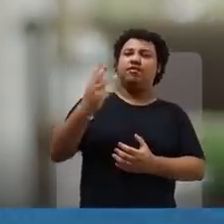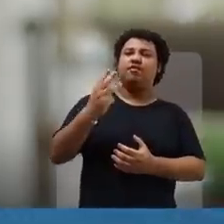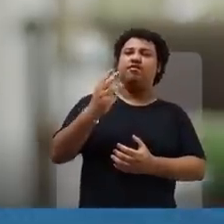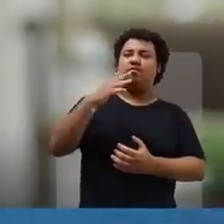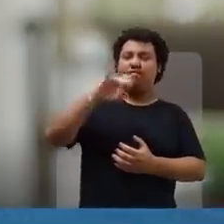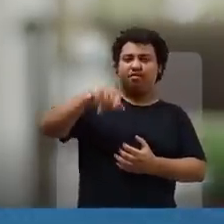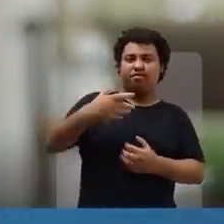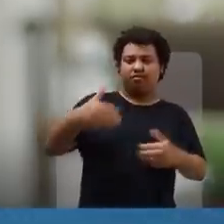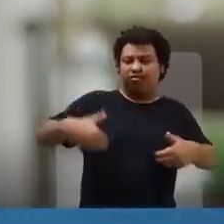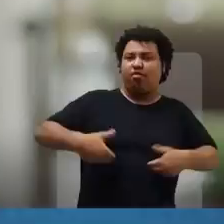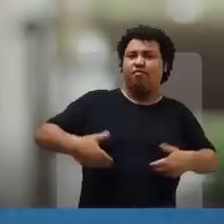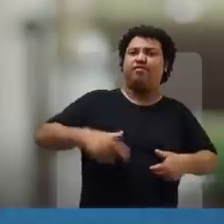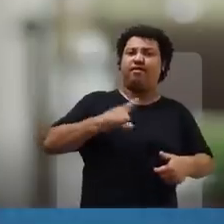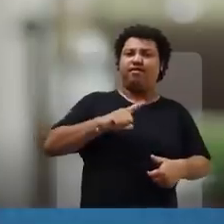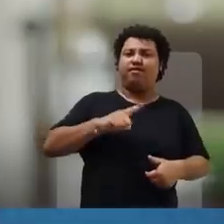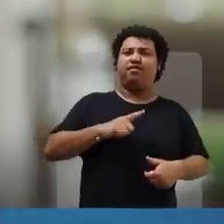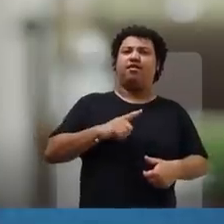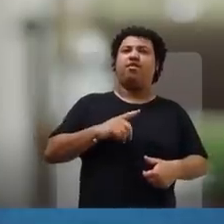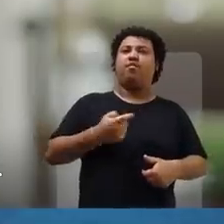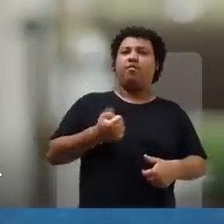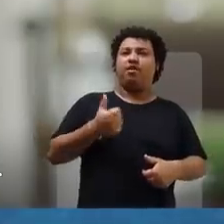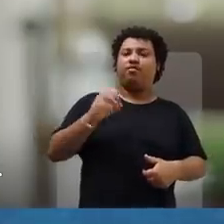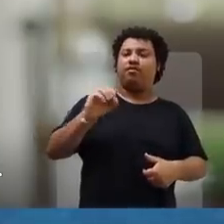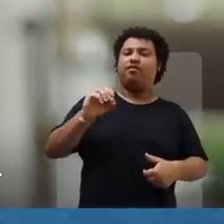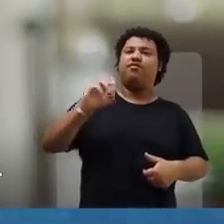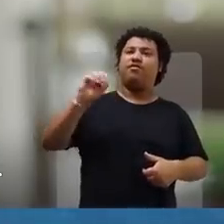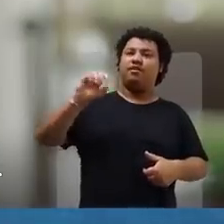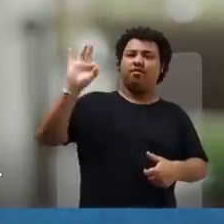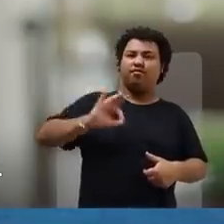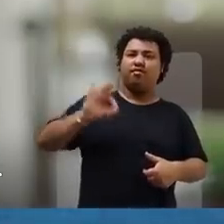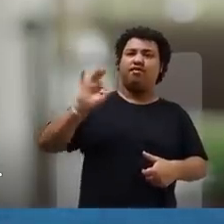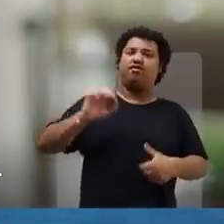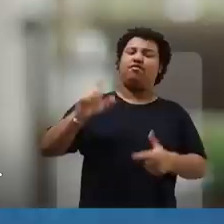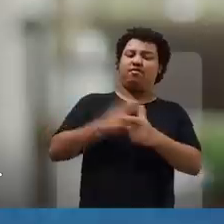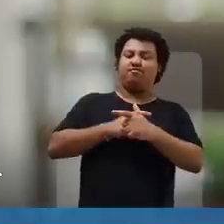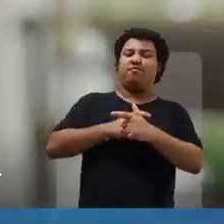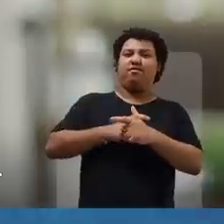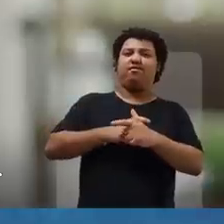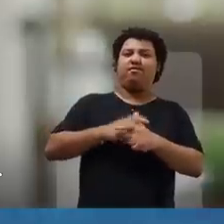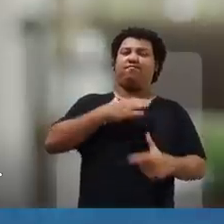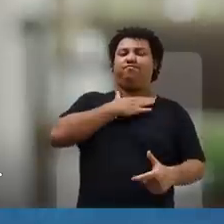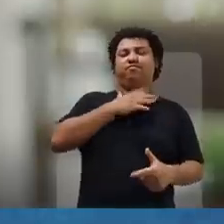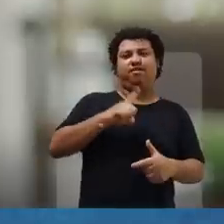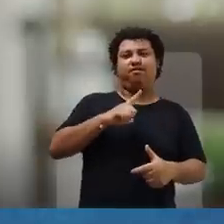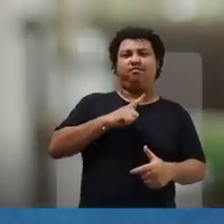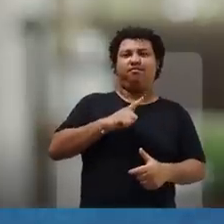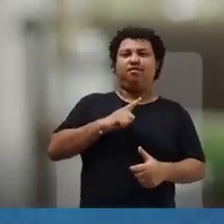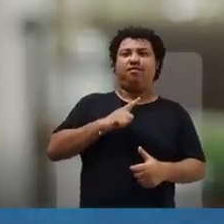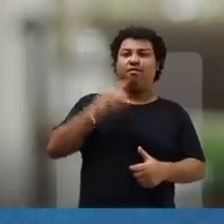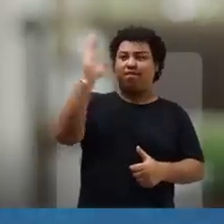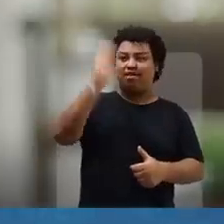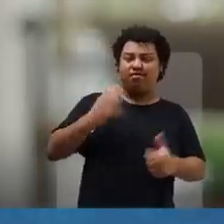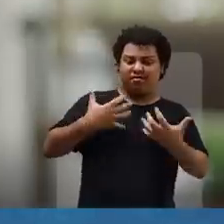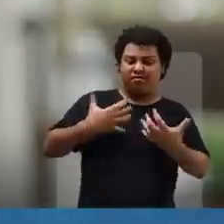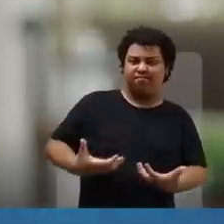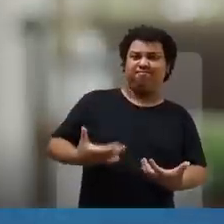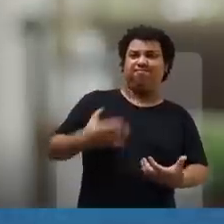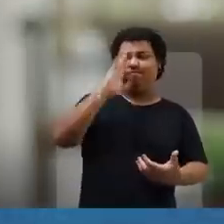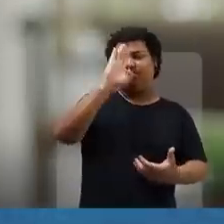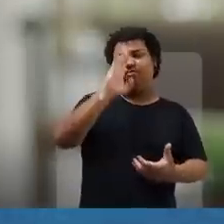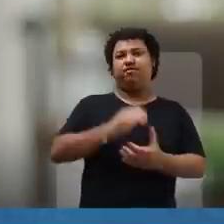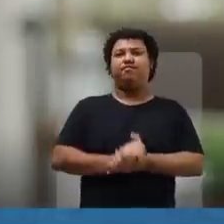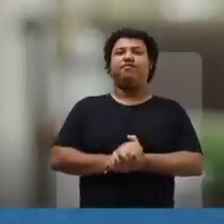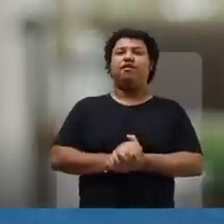33 milhões de brasileiros passam fome. Quase 80% das famílias estão endividadas. O Brasil não